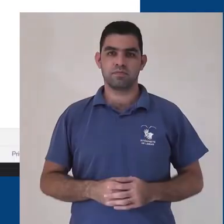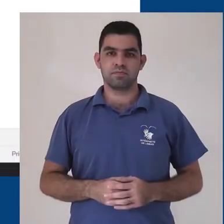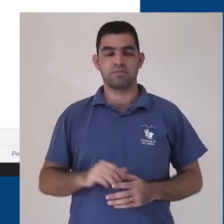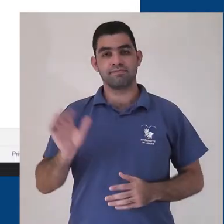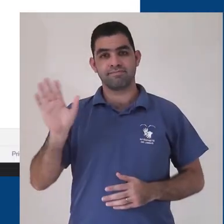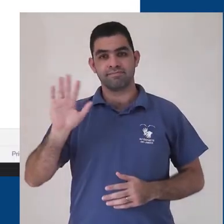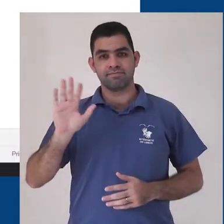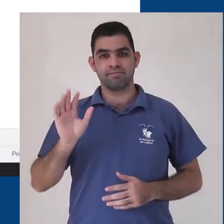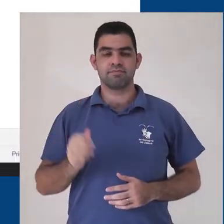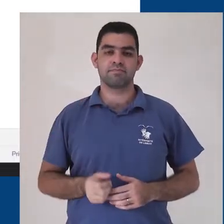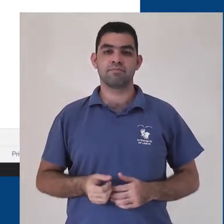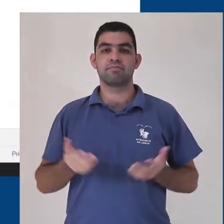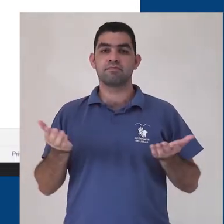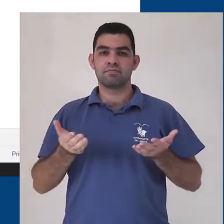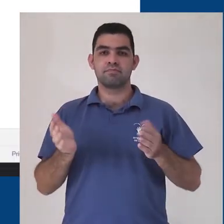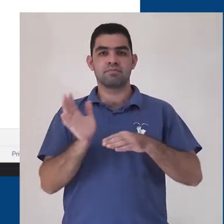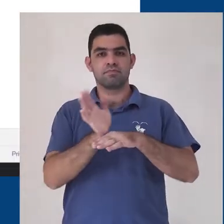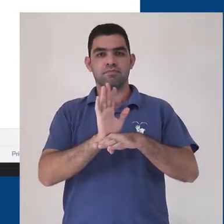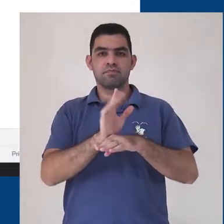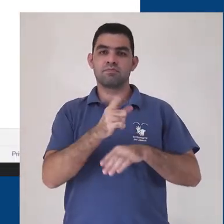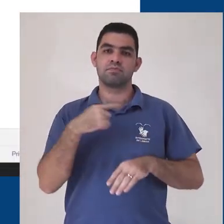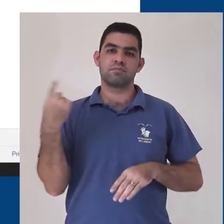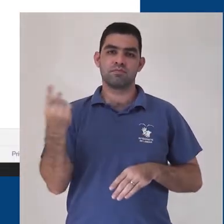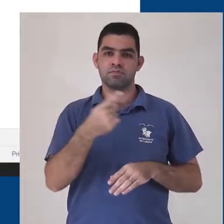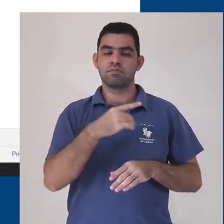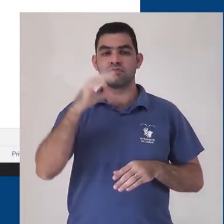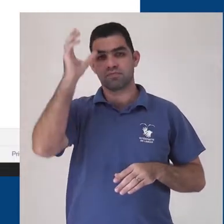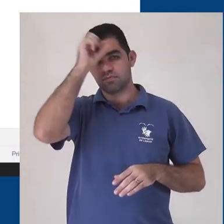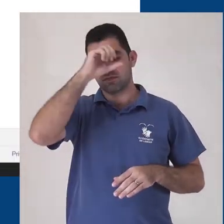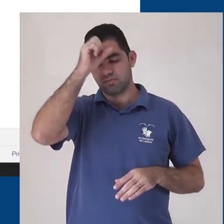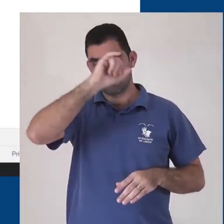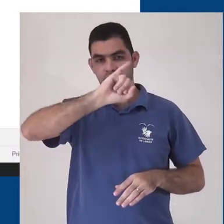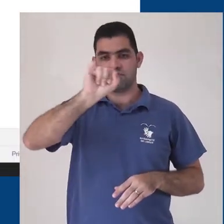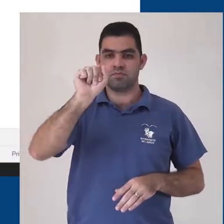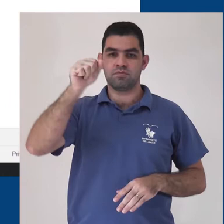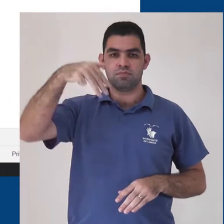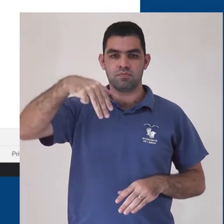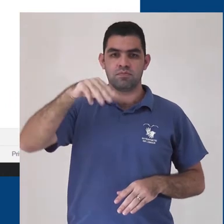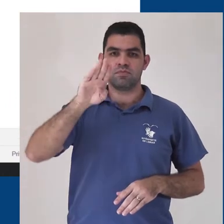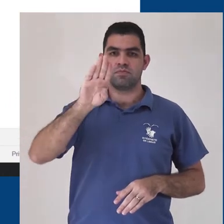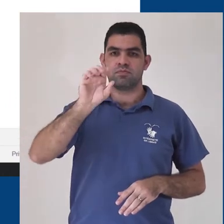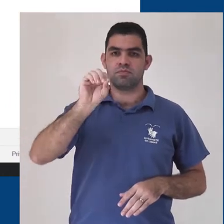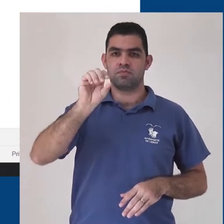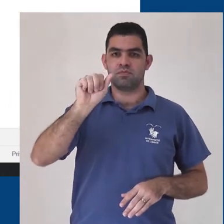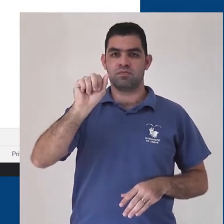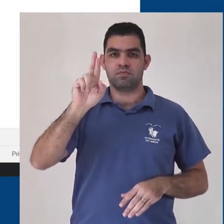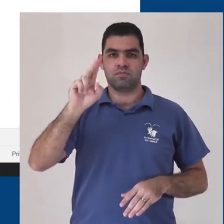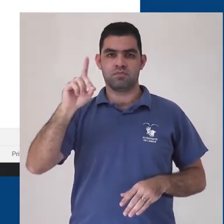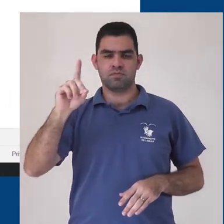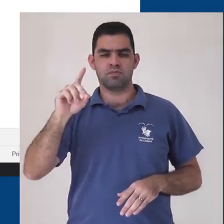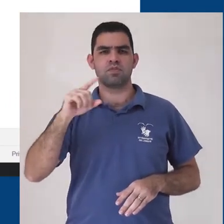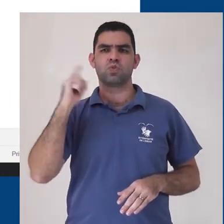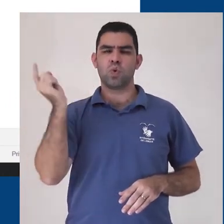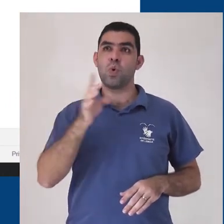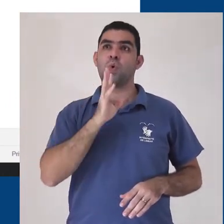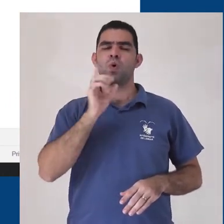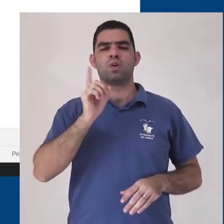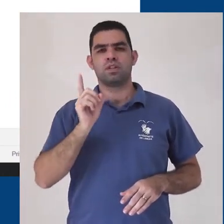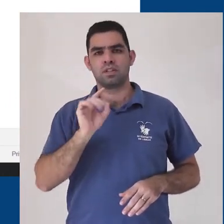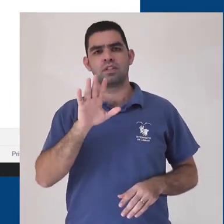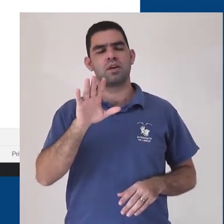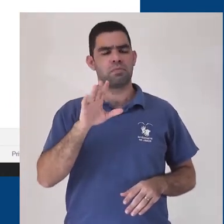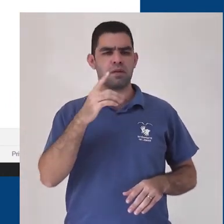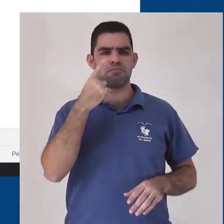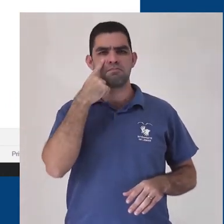Olá! Neste vídeo, vamos conhecer o Jamboard, um aplicativo pouco conhecido do Google, porém bem interessante.